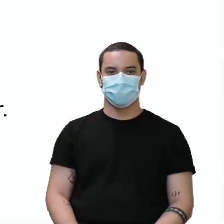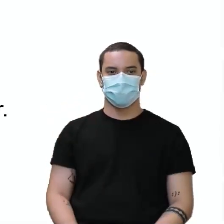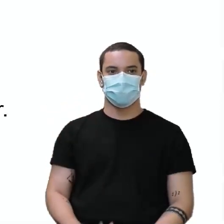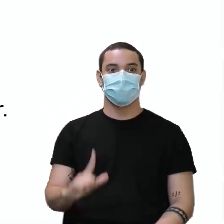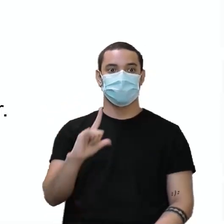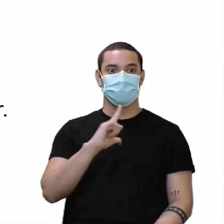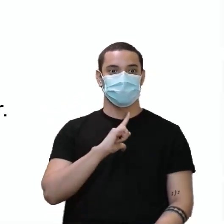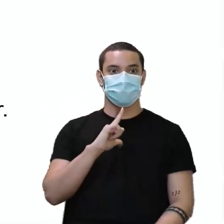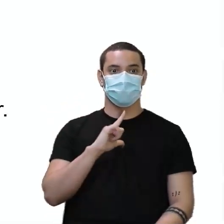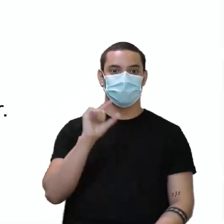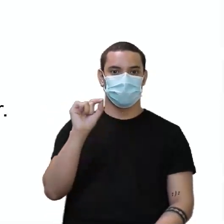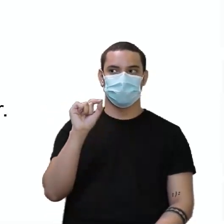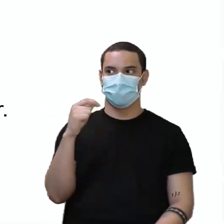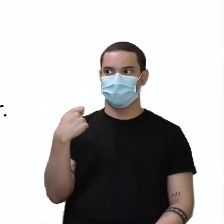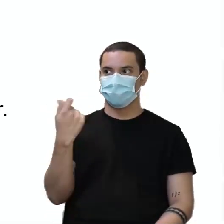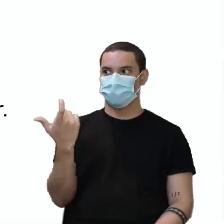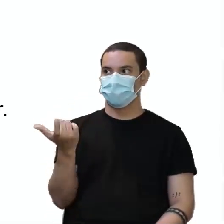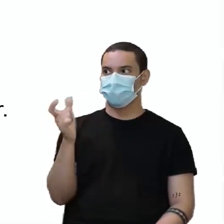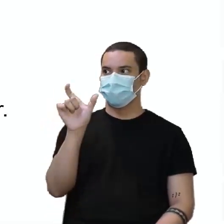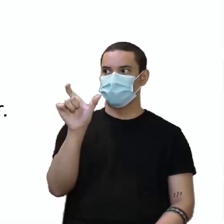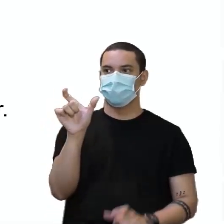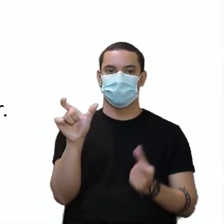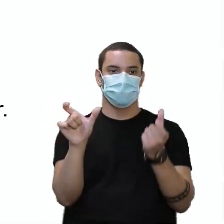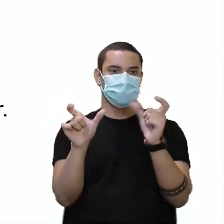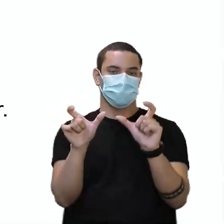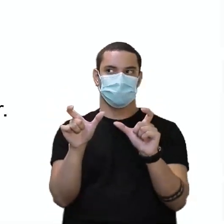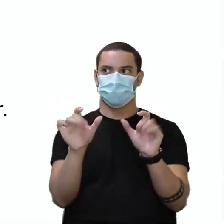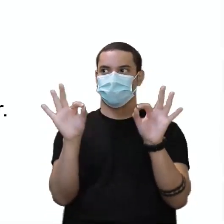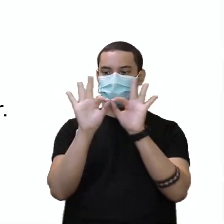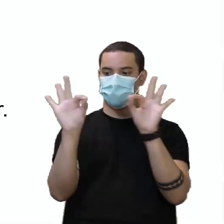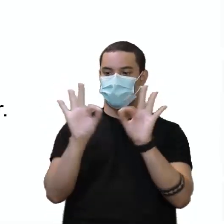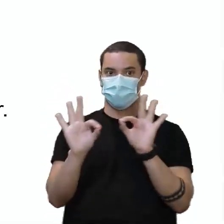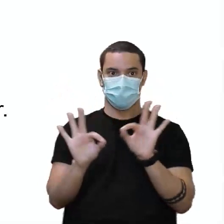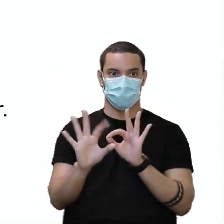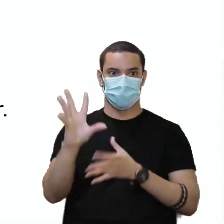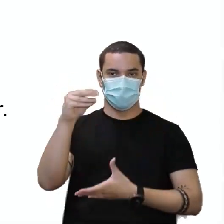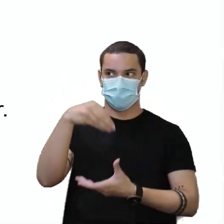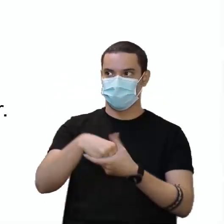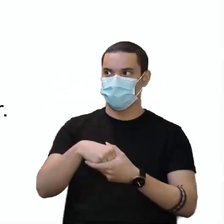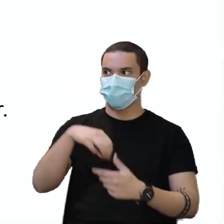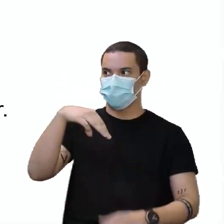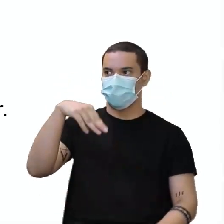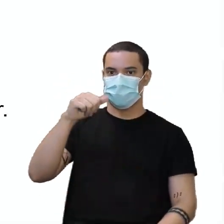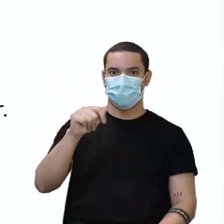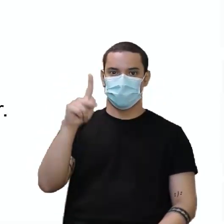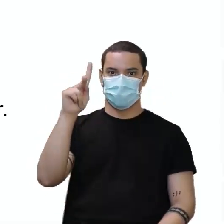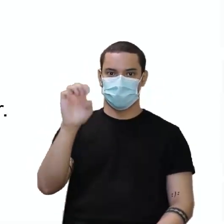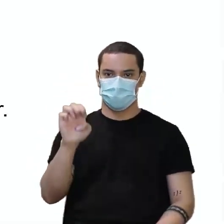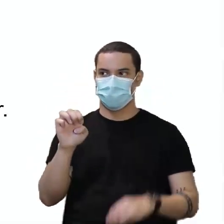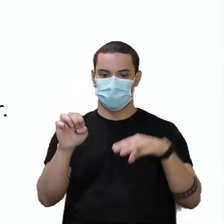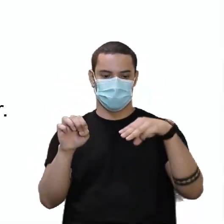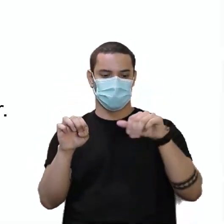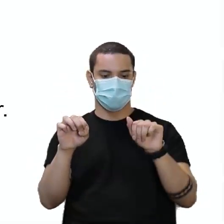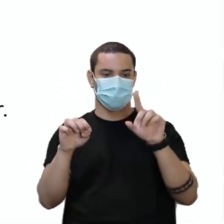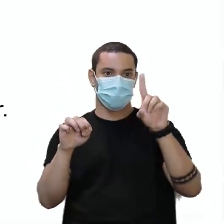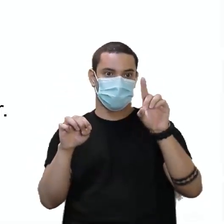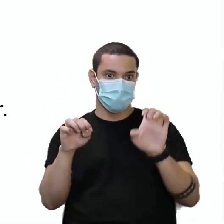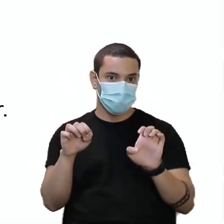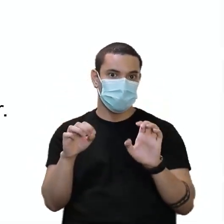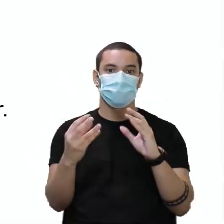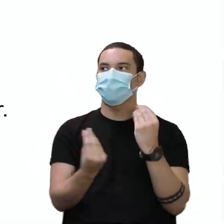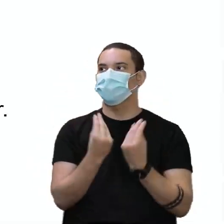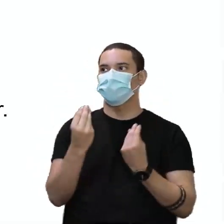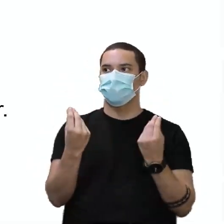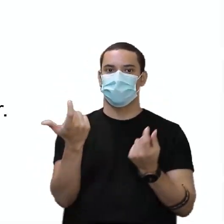gente tem o quê? Sempre que precisa colocar aqui, são frases no presente perfeito. I've, I've, and has, Mark